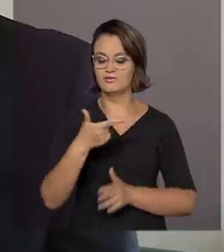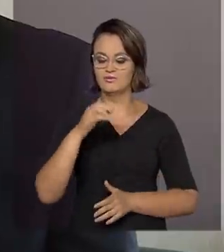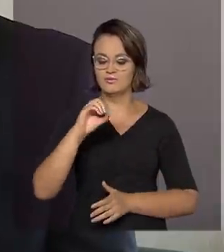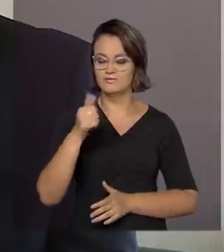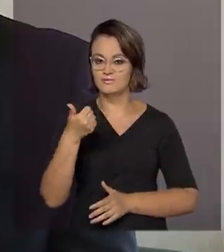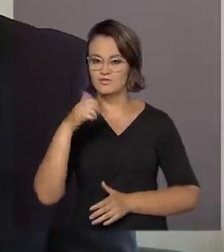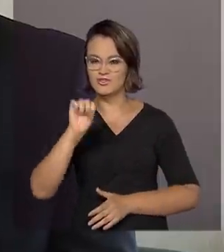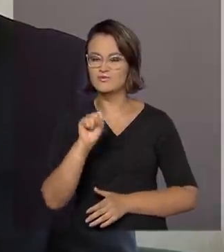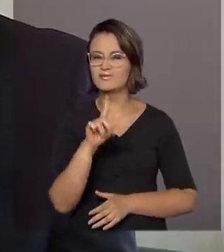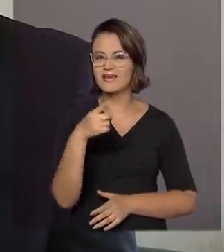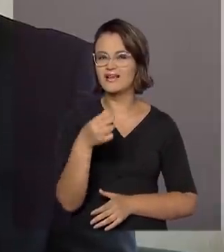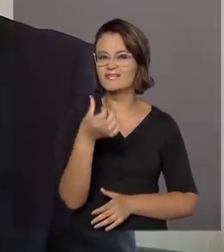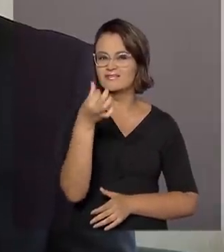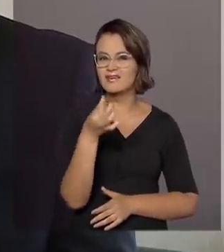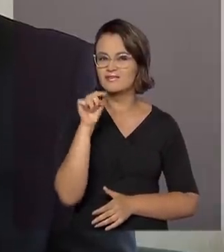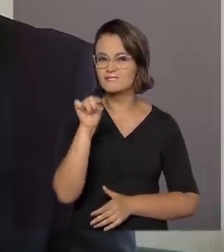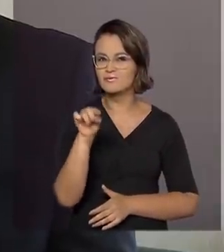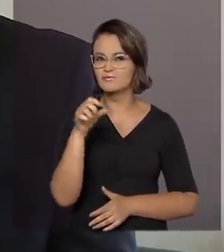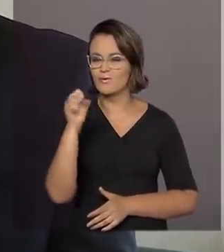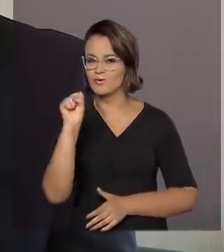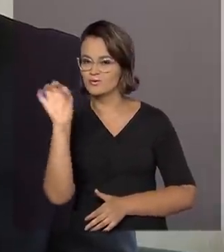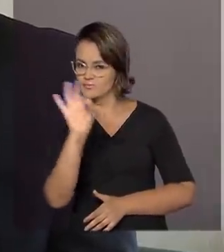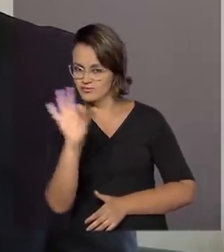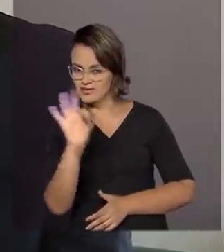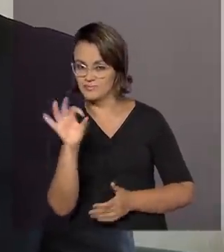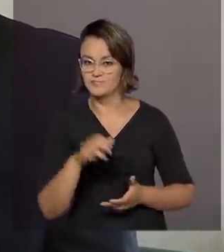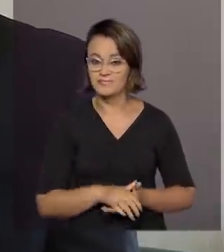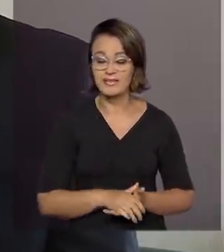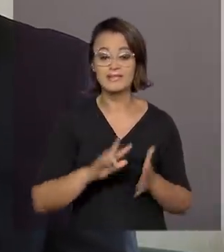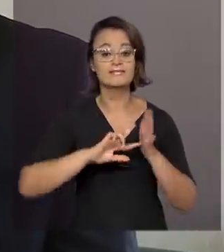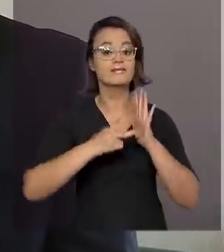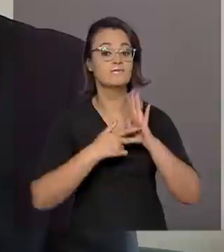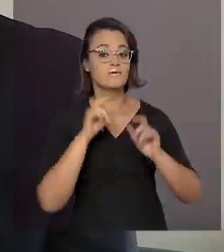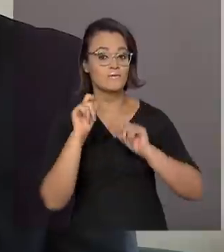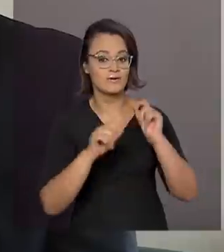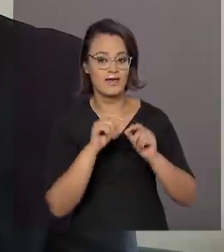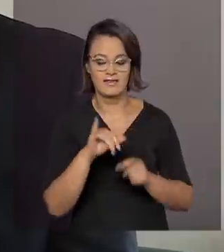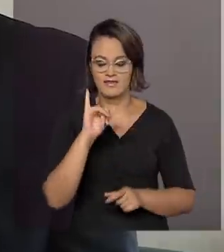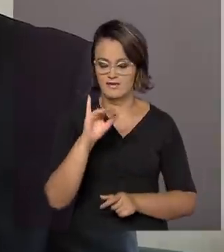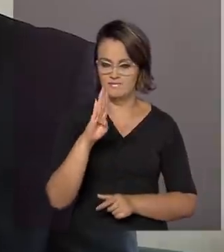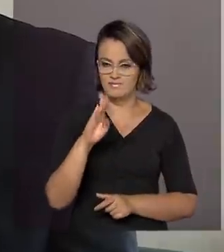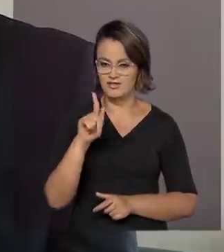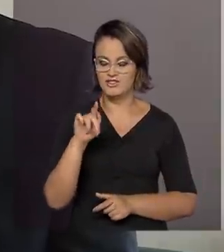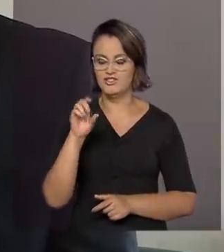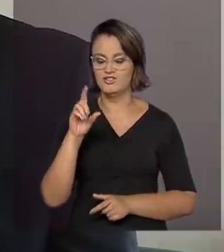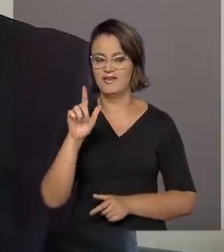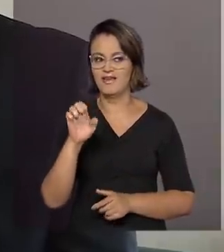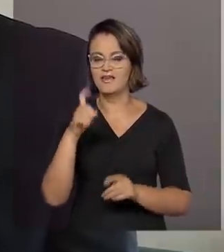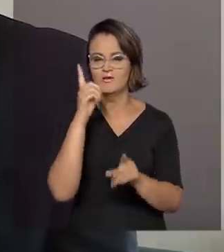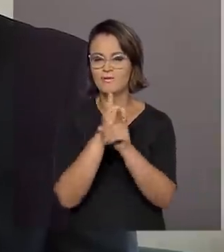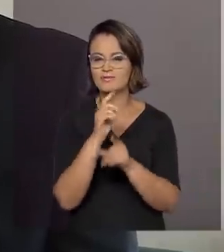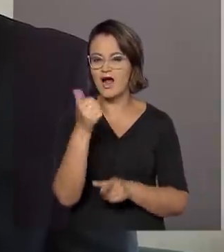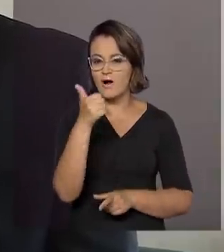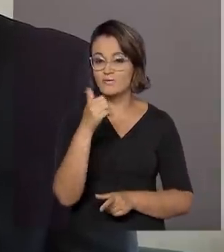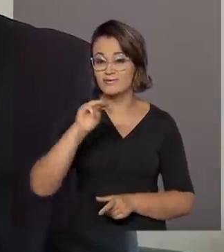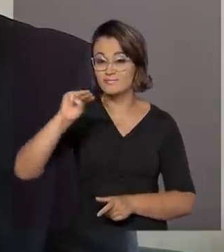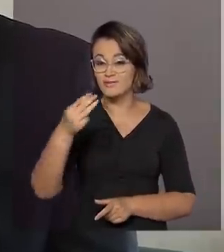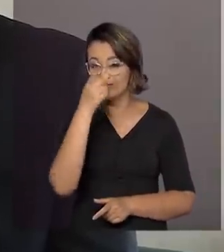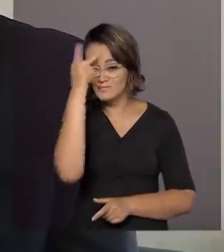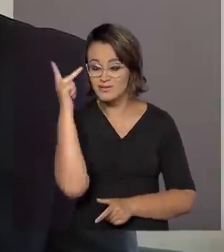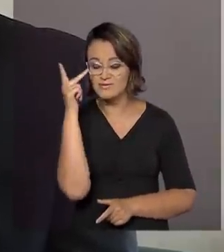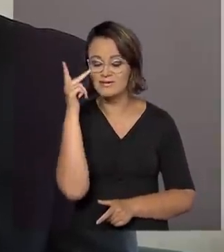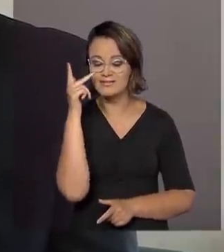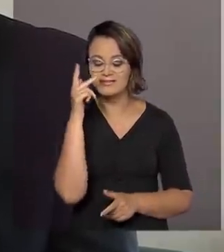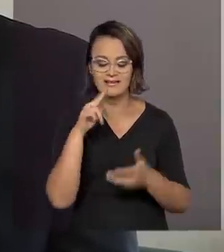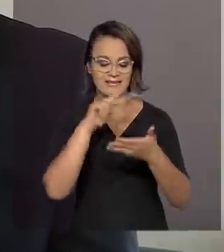porcentagem era de 6,8%. Isso significa que para o IBGE existem ainda 11 milhões de pessoas no